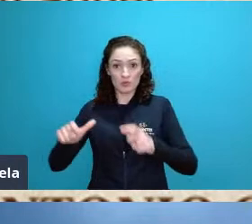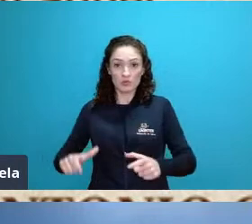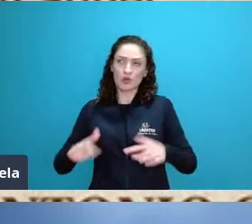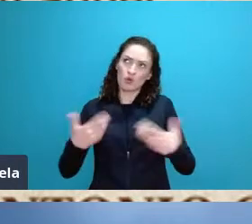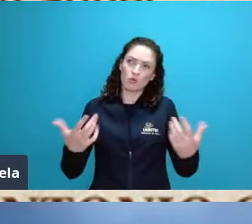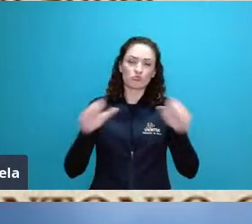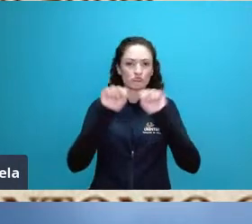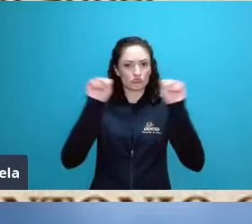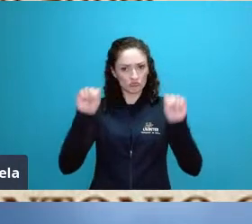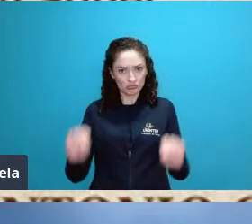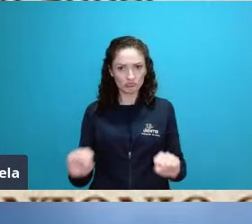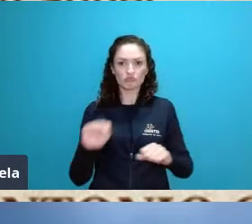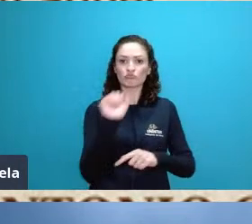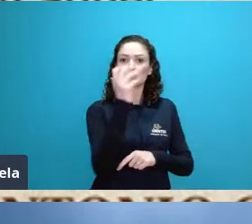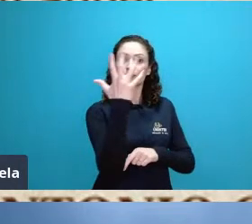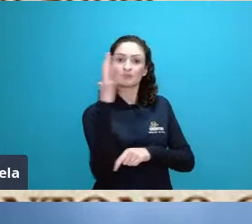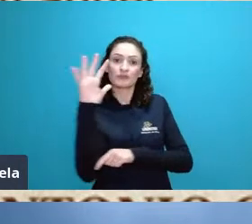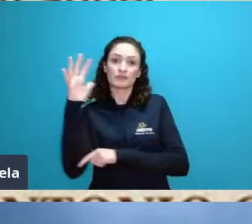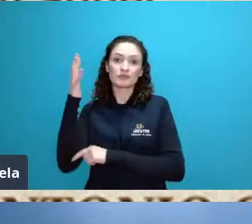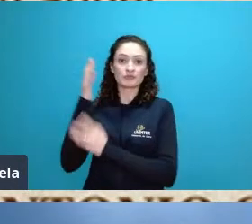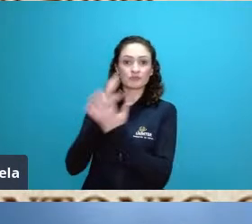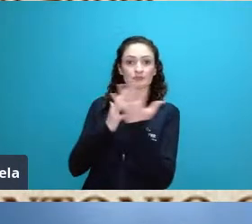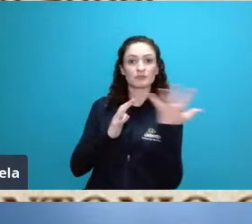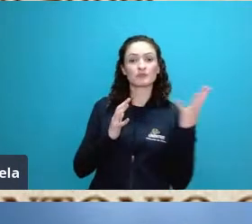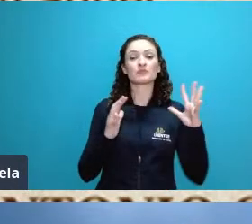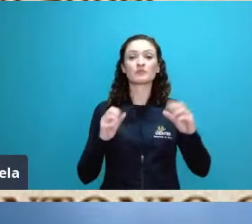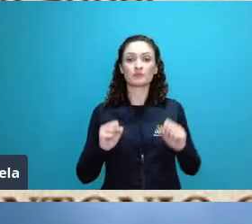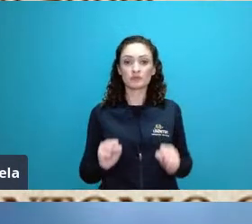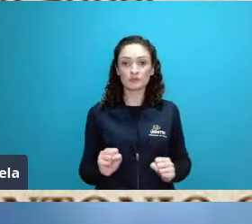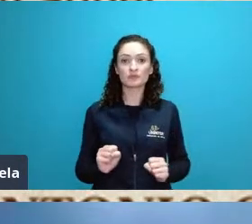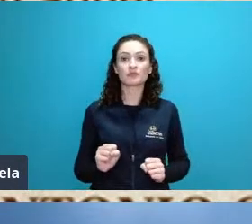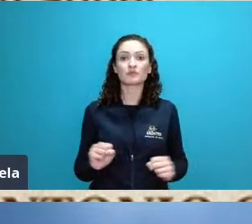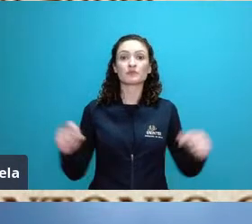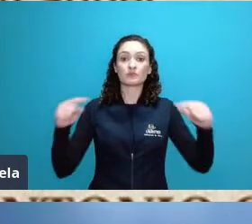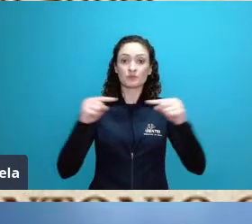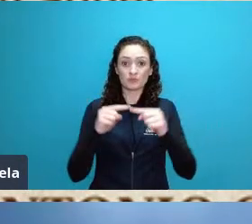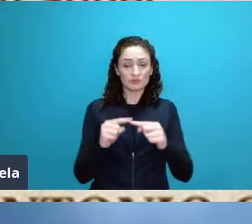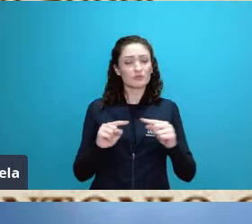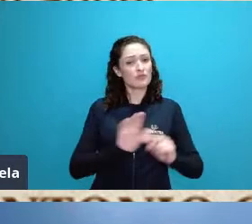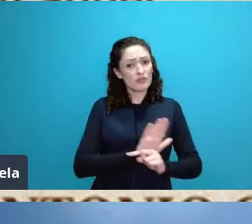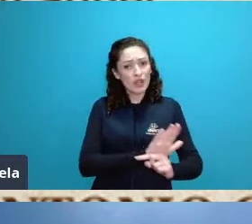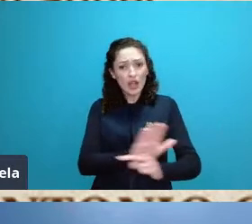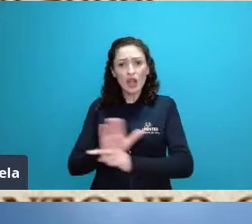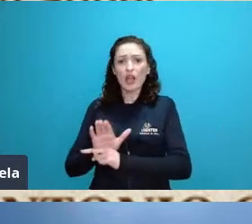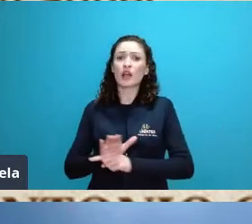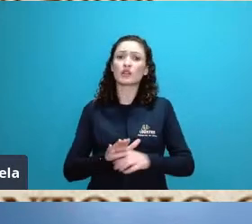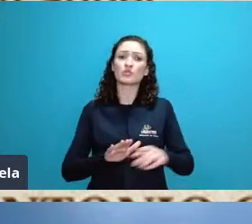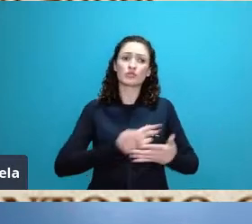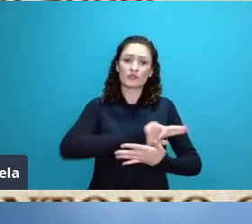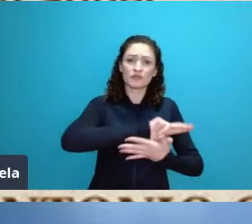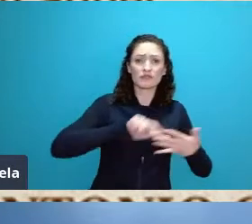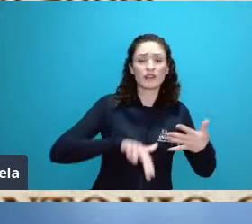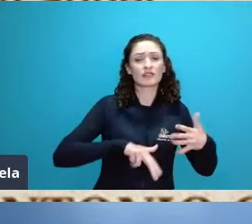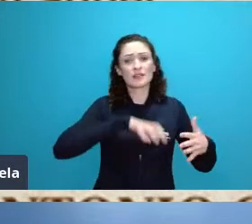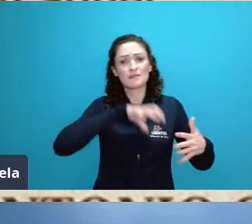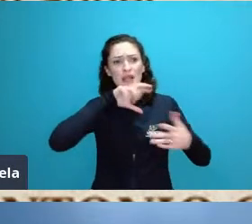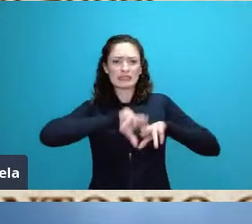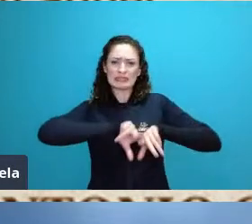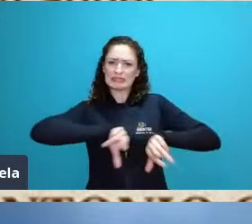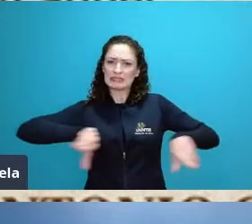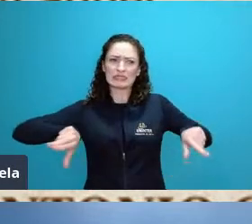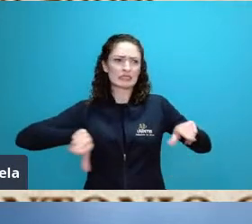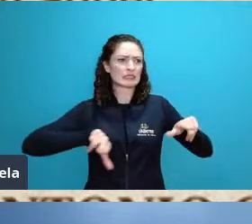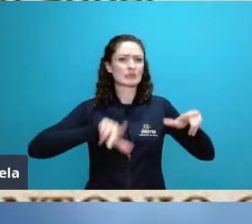enfim mas que acaba permitindo o desenvolvimento de toda uma biodiversidade naquele espaço naquela paisagem